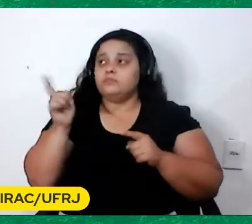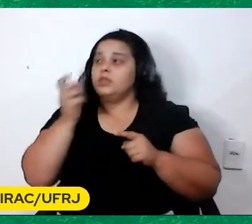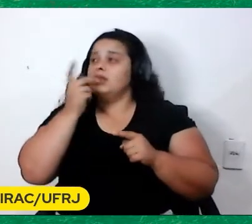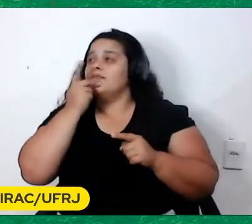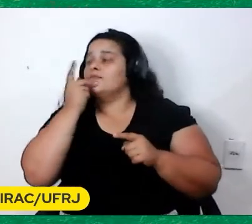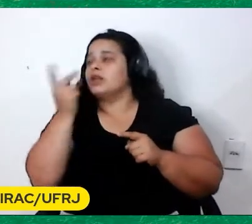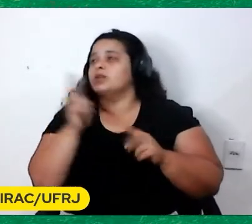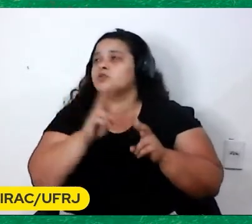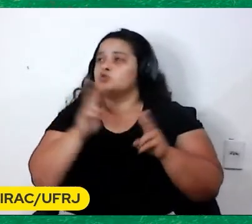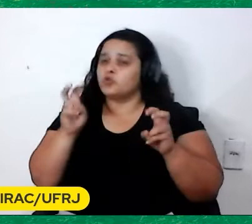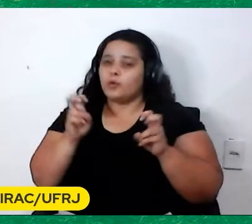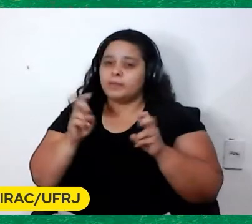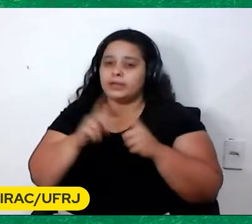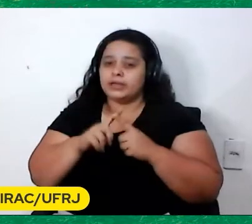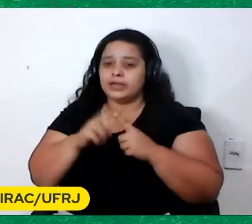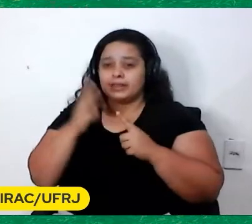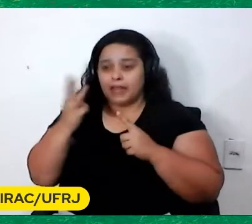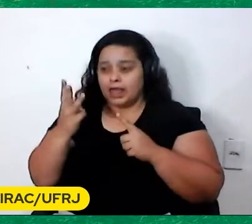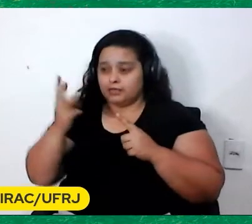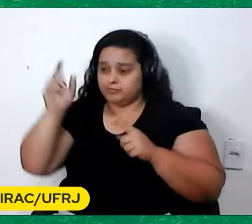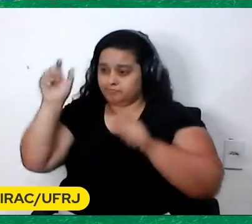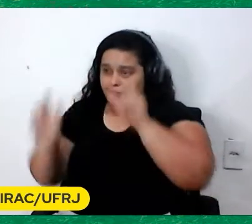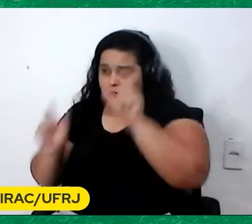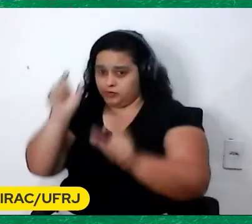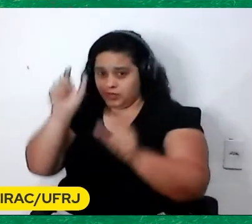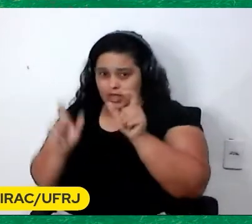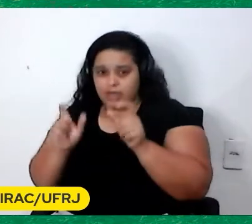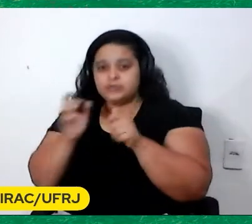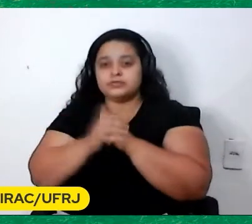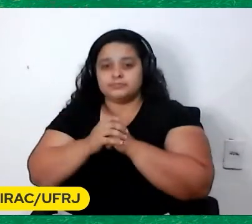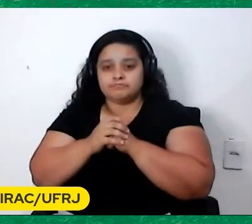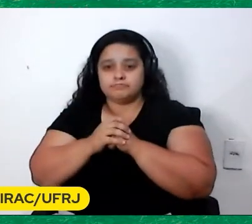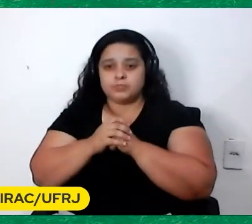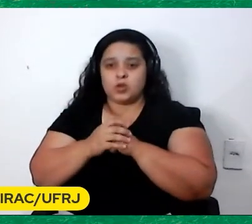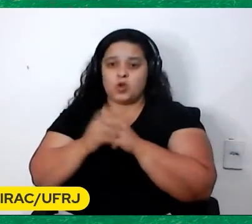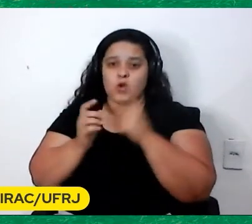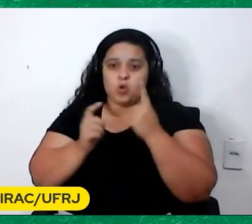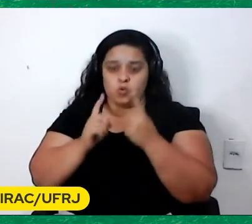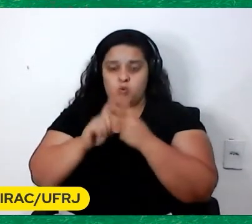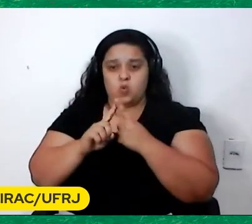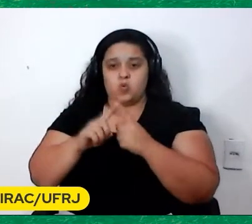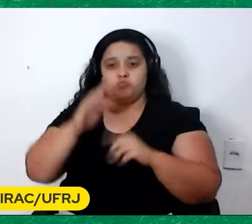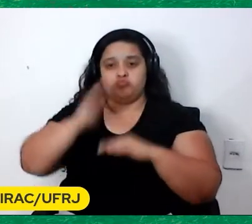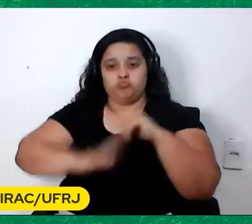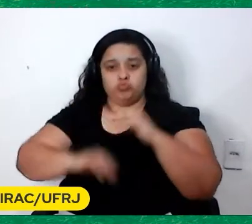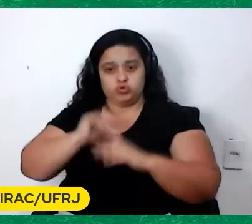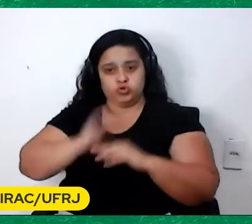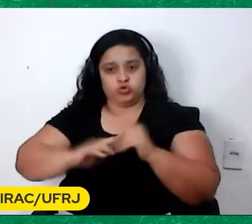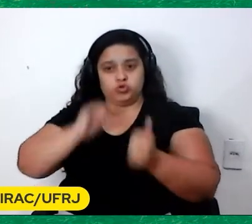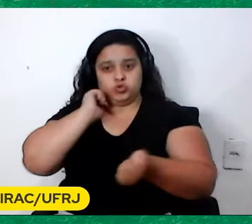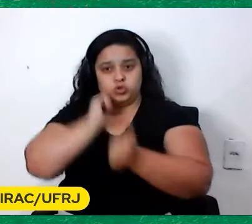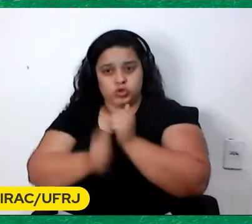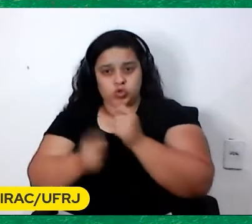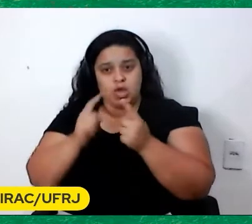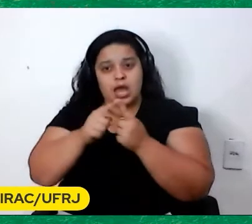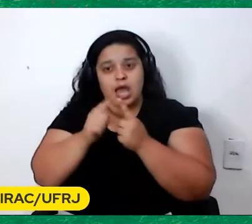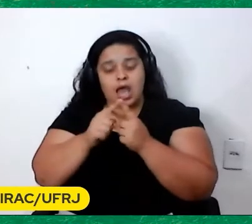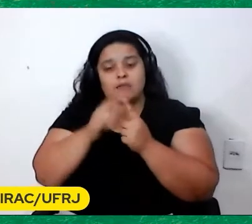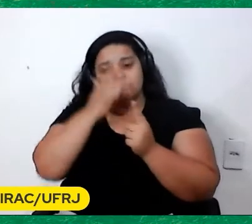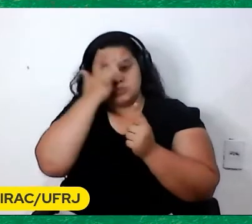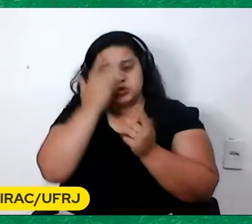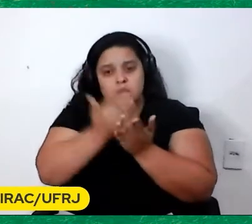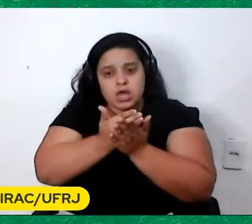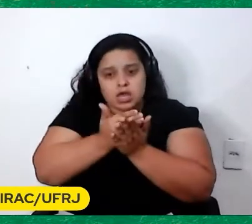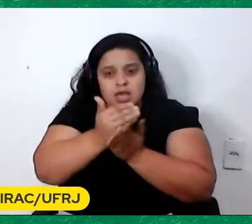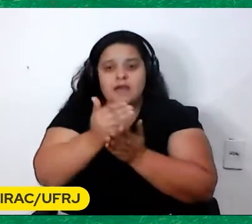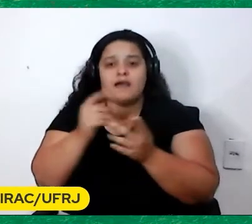Você tem ali Três personagens Um jogador Um craque iniciante Que é o